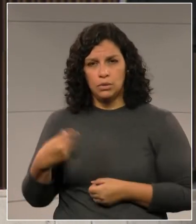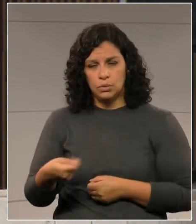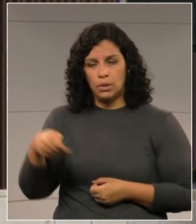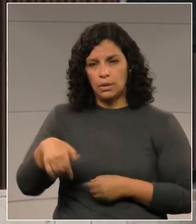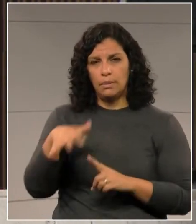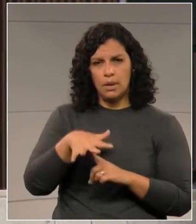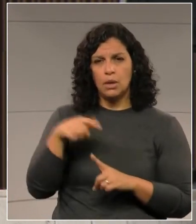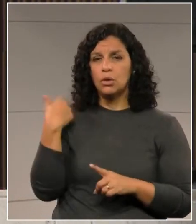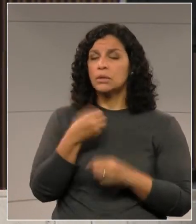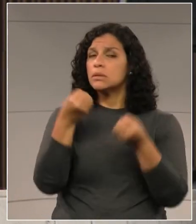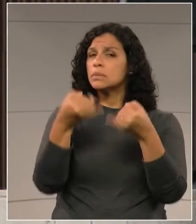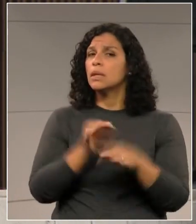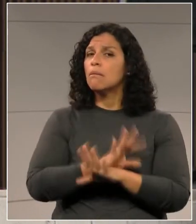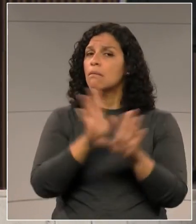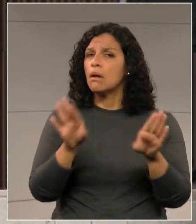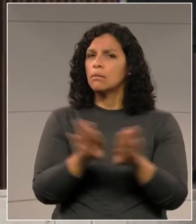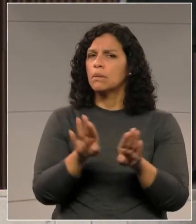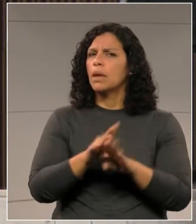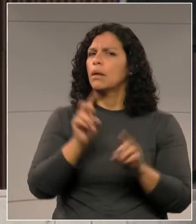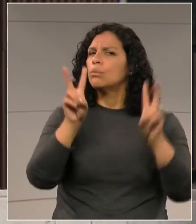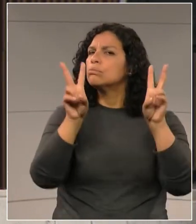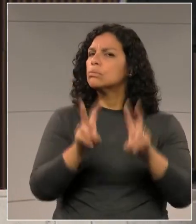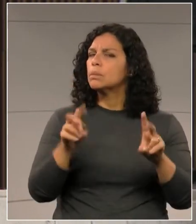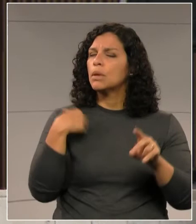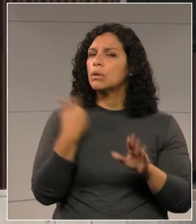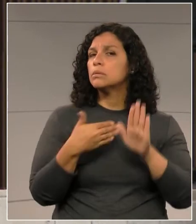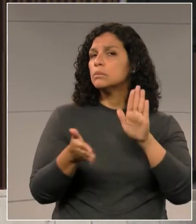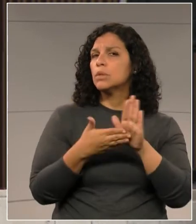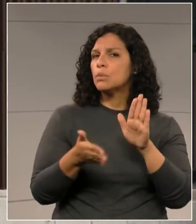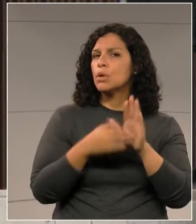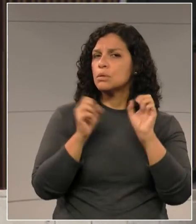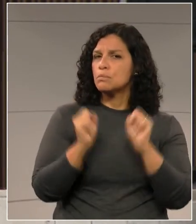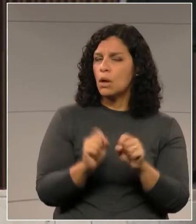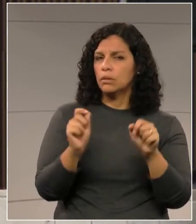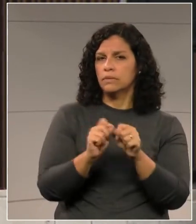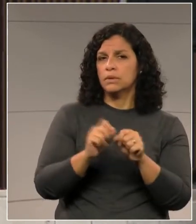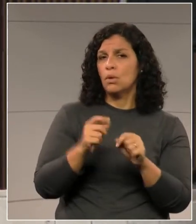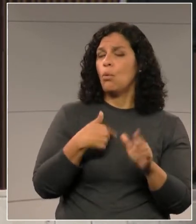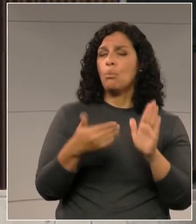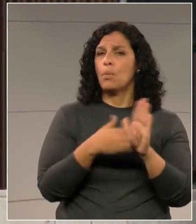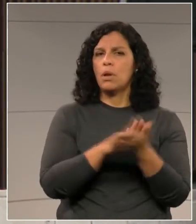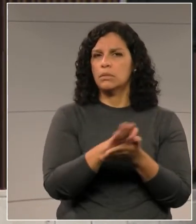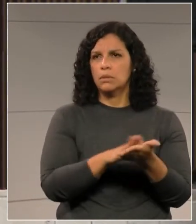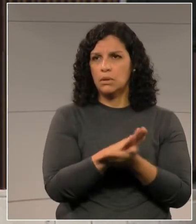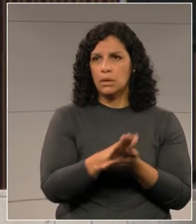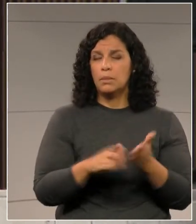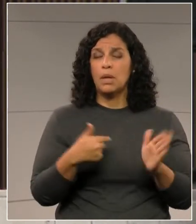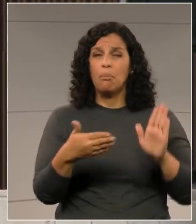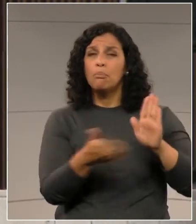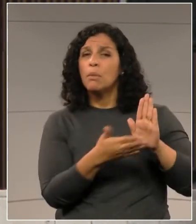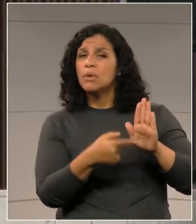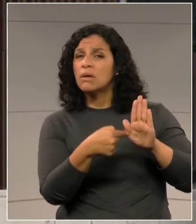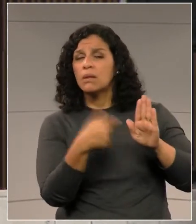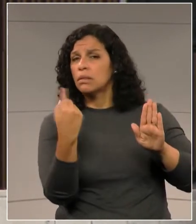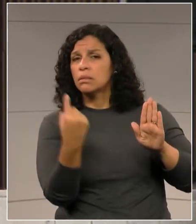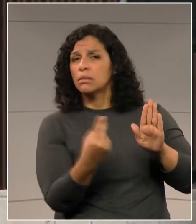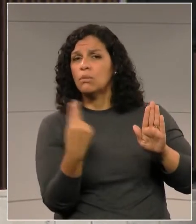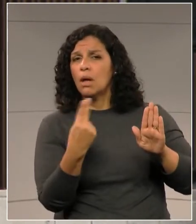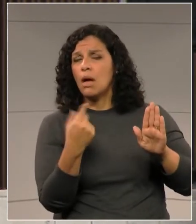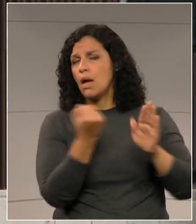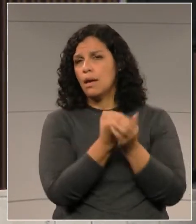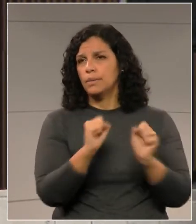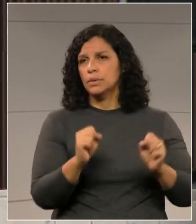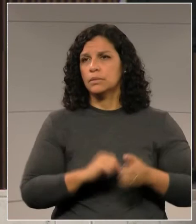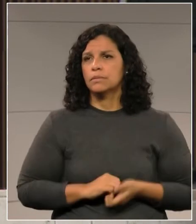esclarecer a situação. Ou o governador propõe algo que pode cumprir, ou não propõe nada. Agora, não pode propor algo que depois, simplesmente,